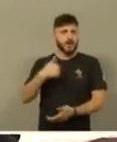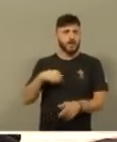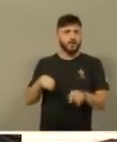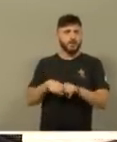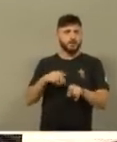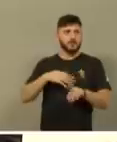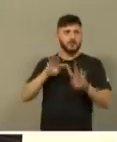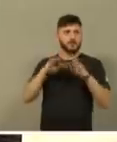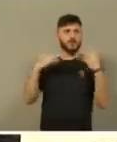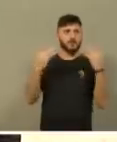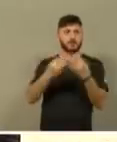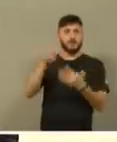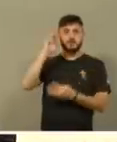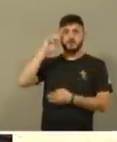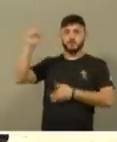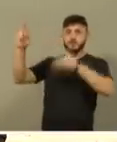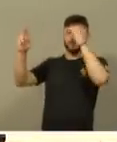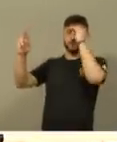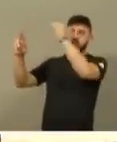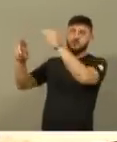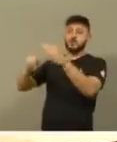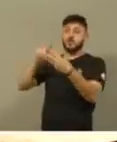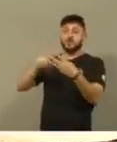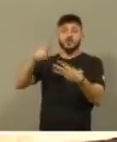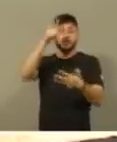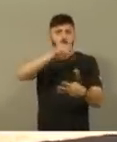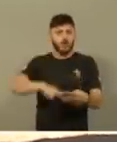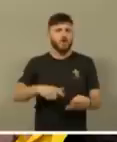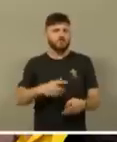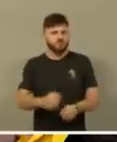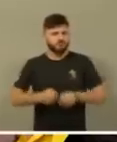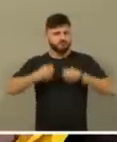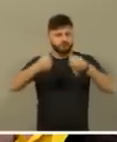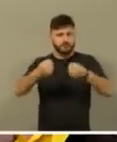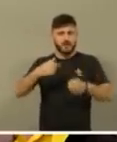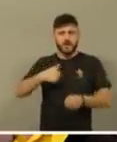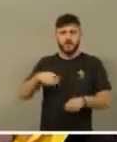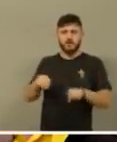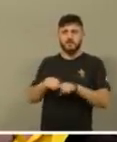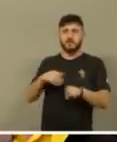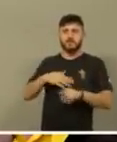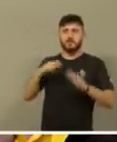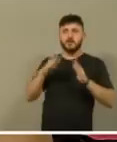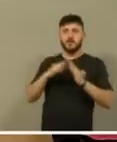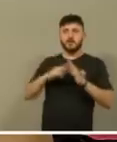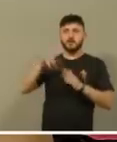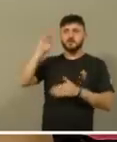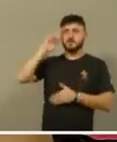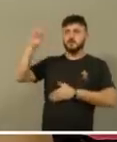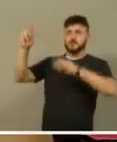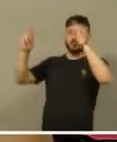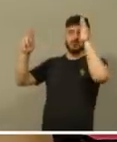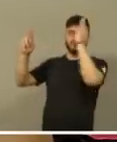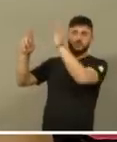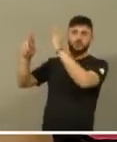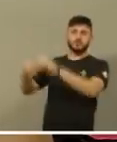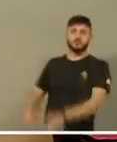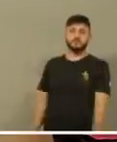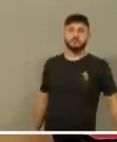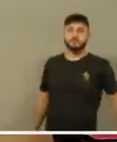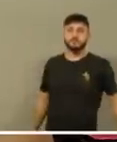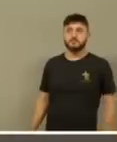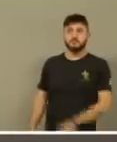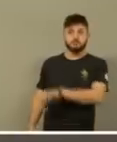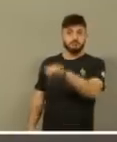casa, serviremos ao pela terceira vez, autoridade, eu e minha casa, serviremos ao Senhor, então